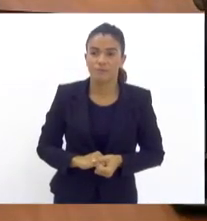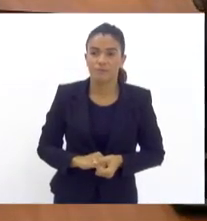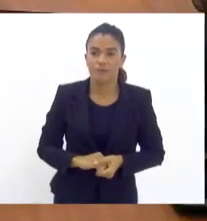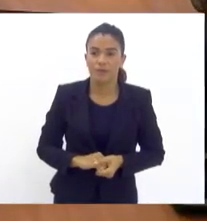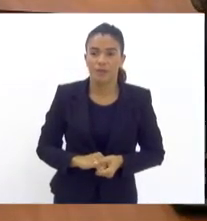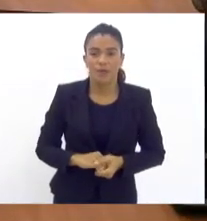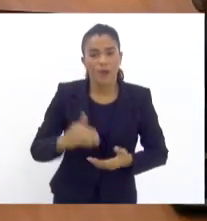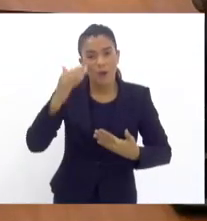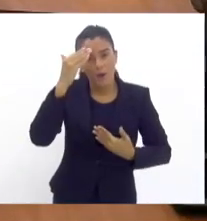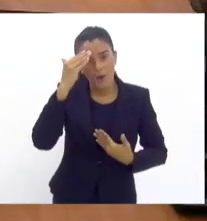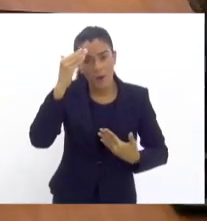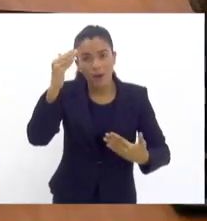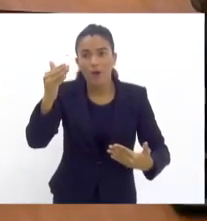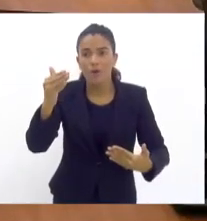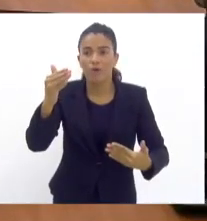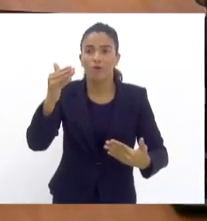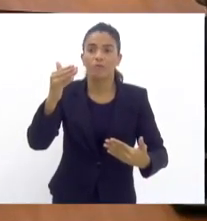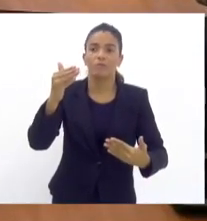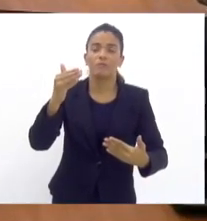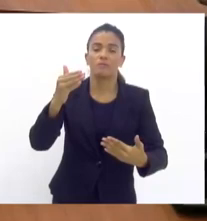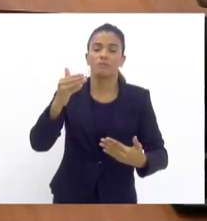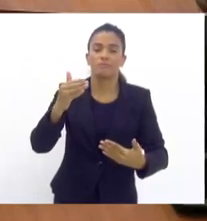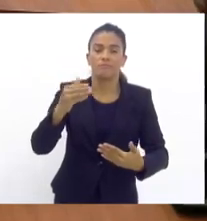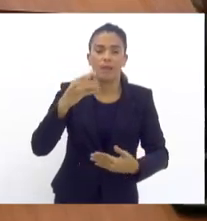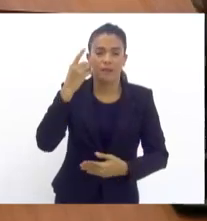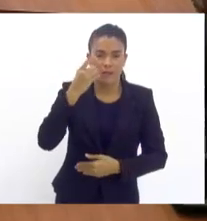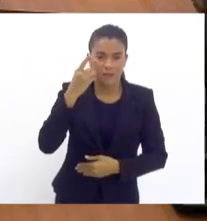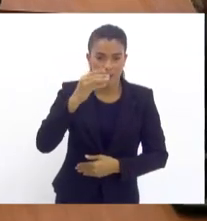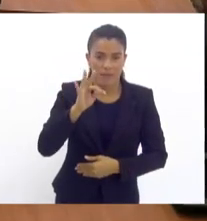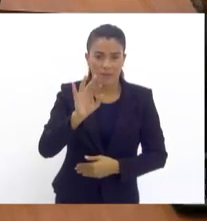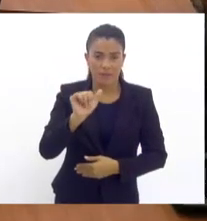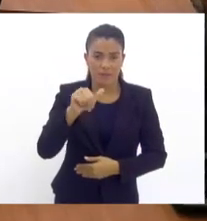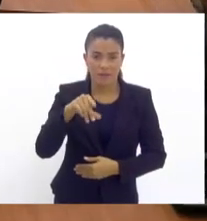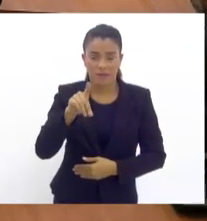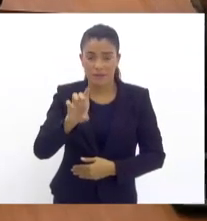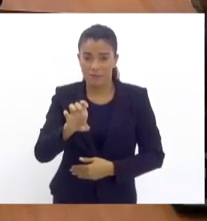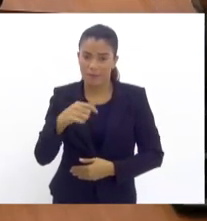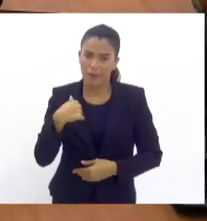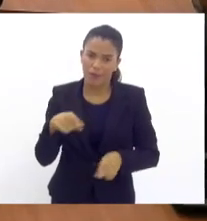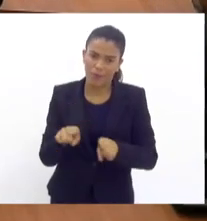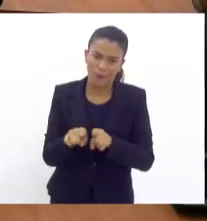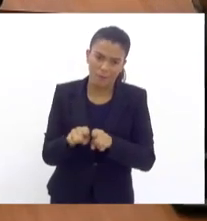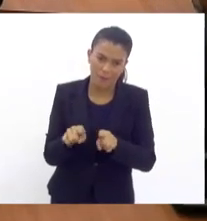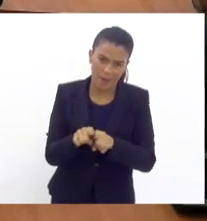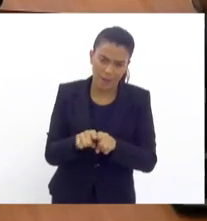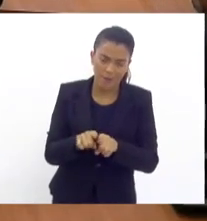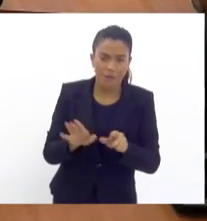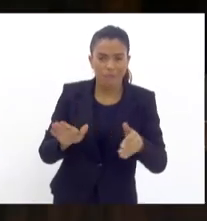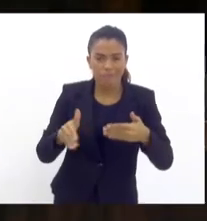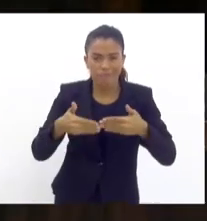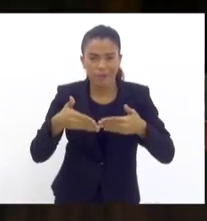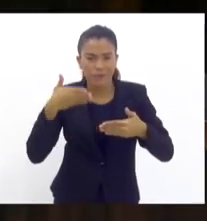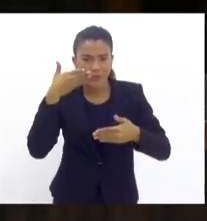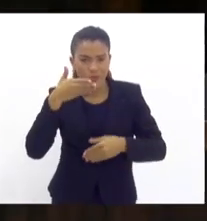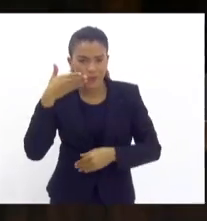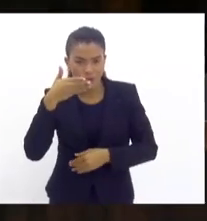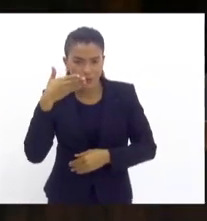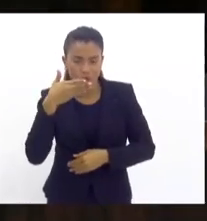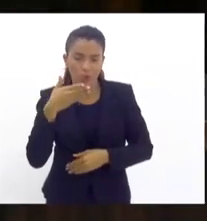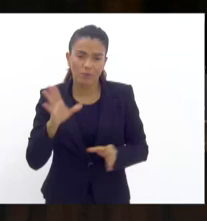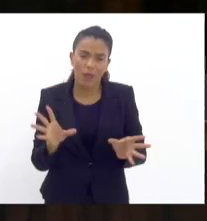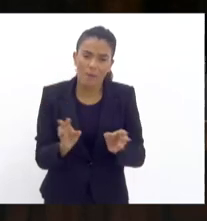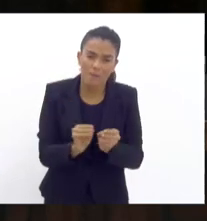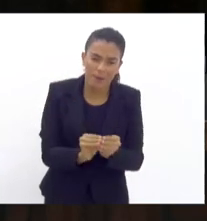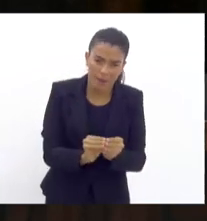Muito obrigado deputado do Estado do Altande. Eu também vou fazer minhas considerações finais de forma que seja